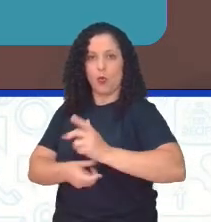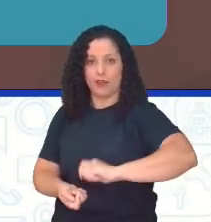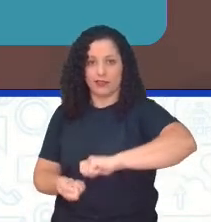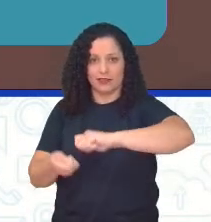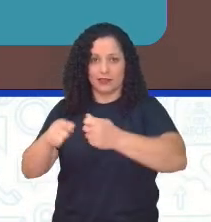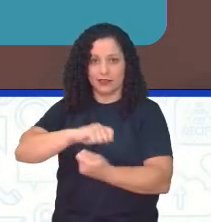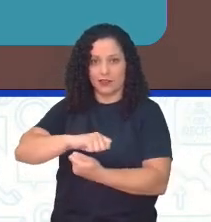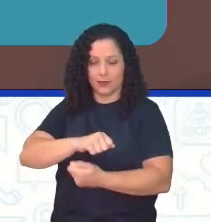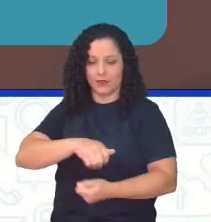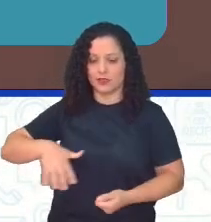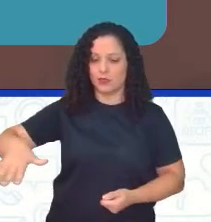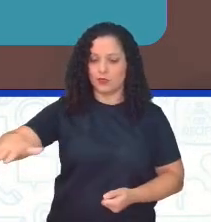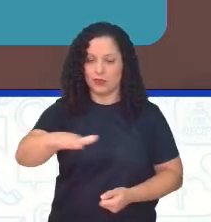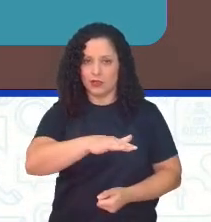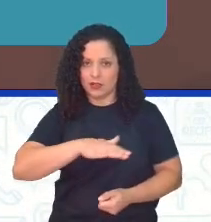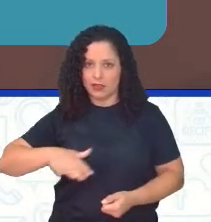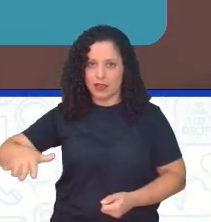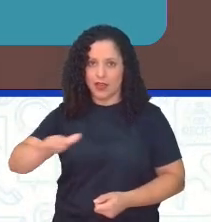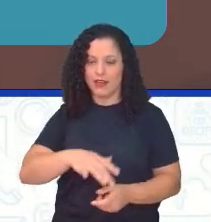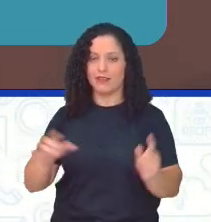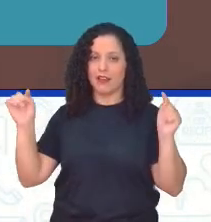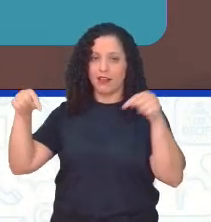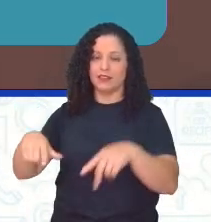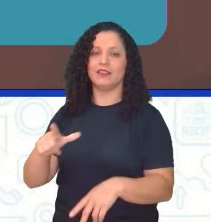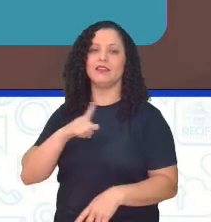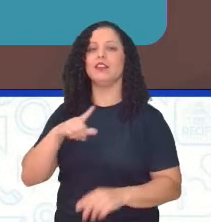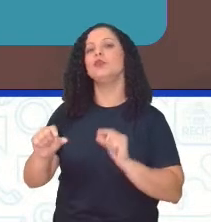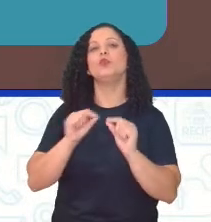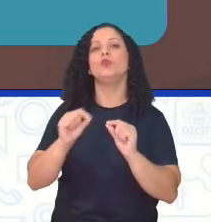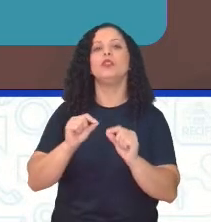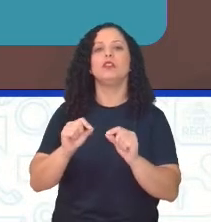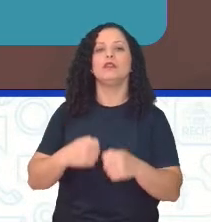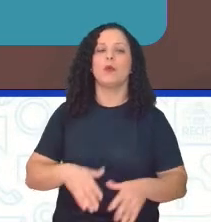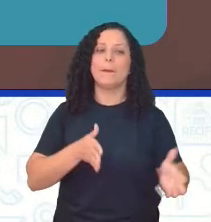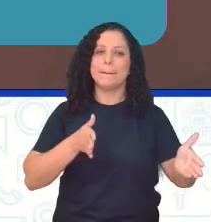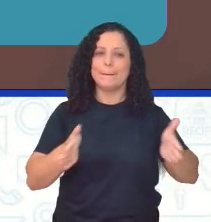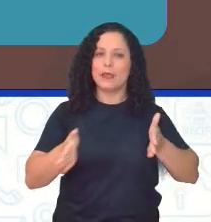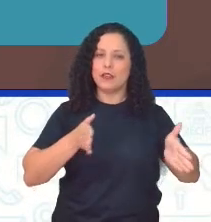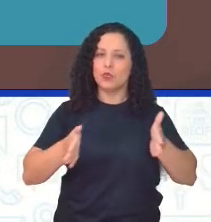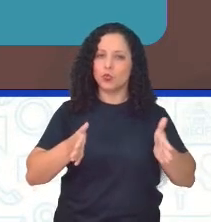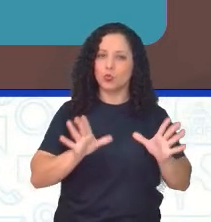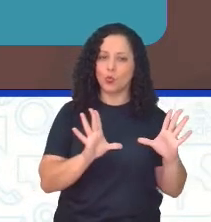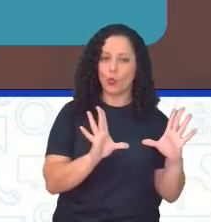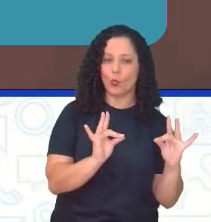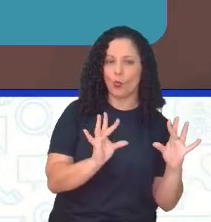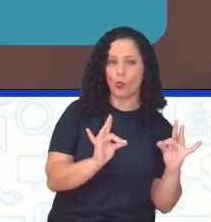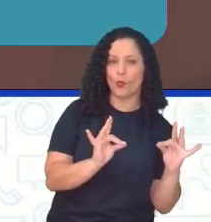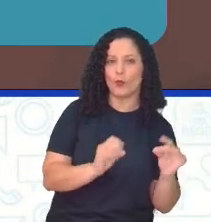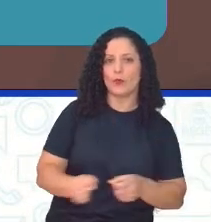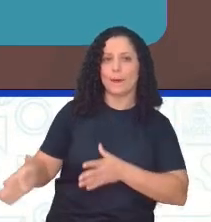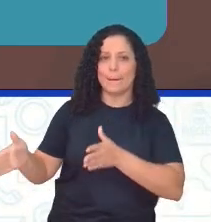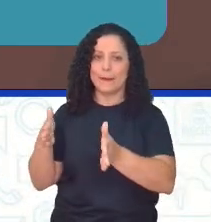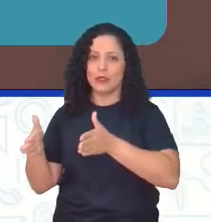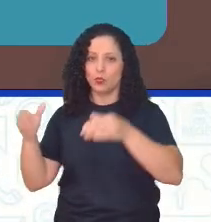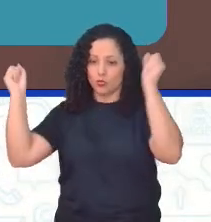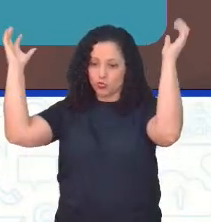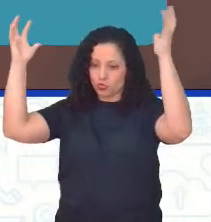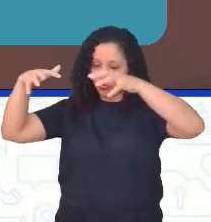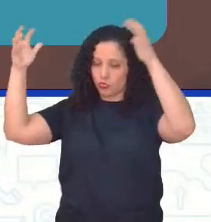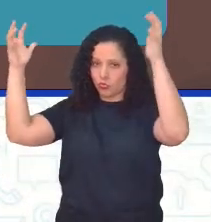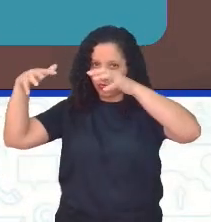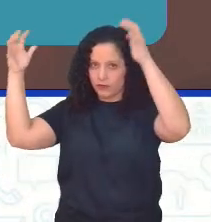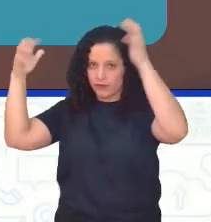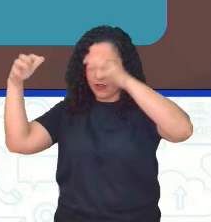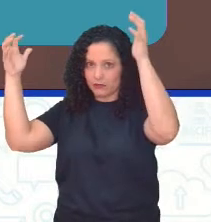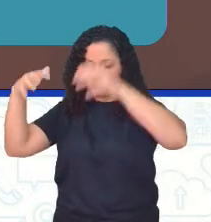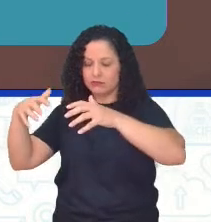Que o ambiente de clima tropical, ele vai ter aí uma estação do ano seca e uma estação do ano chuvosa, né? Uma estação do ano